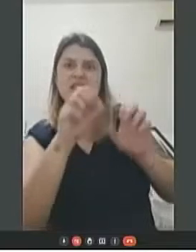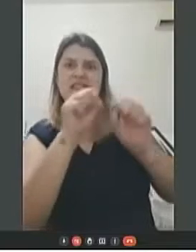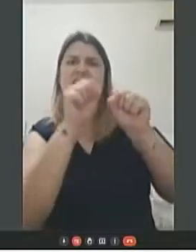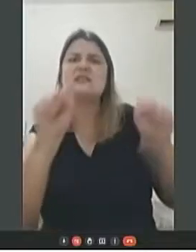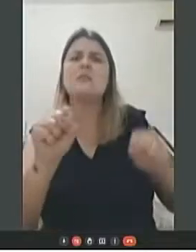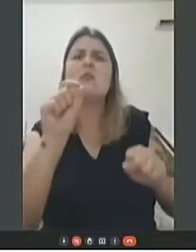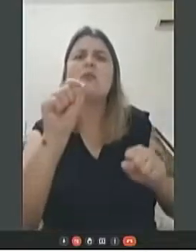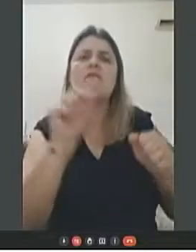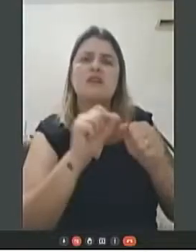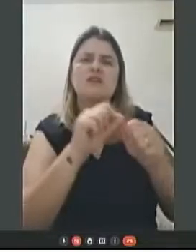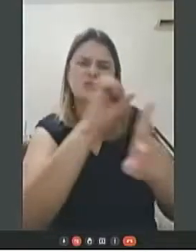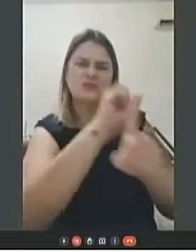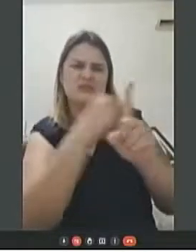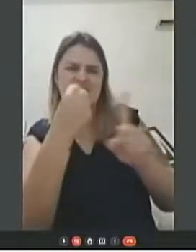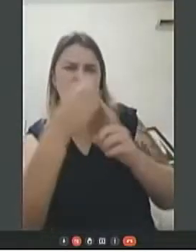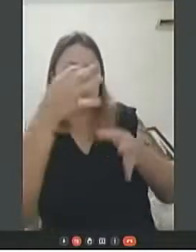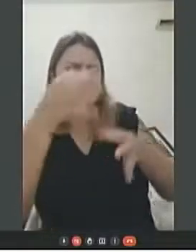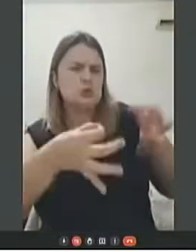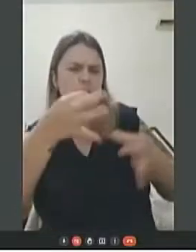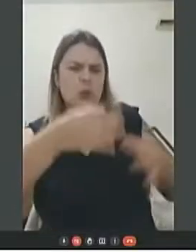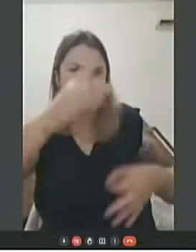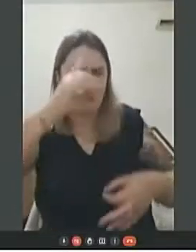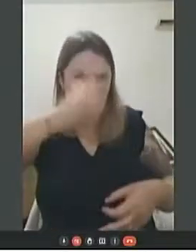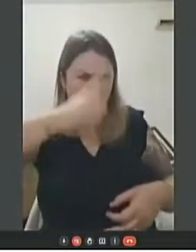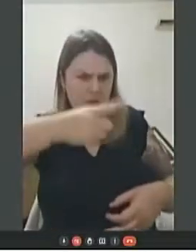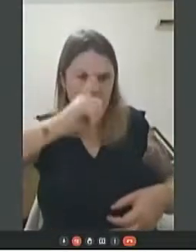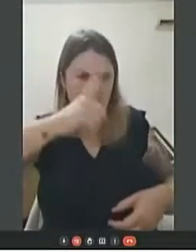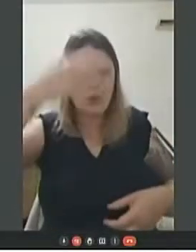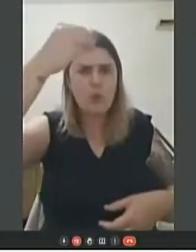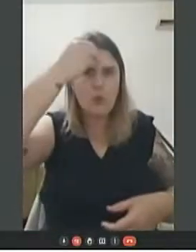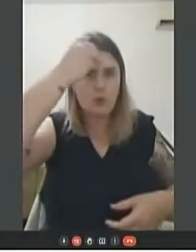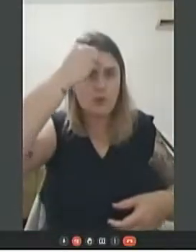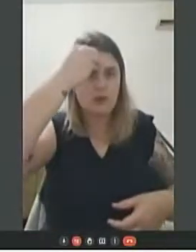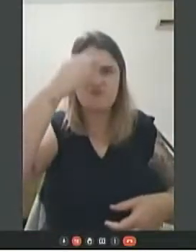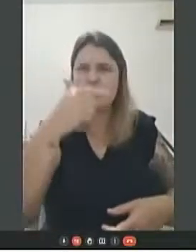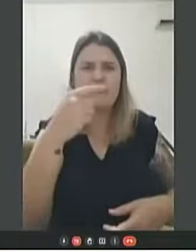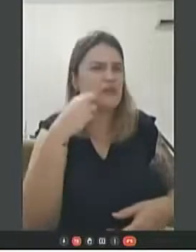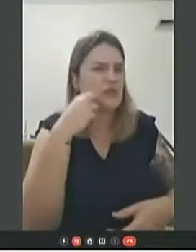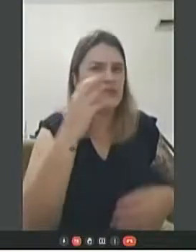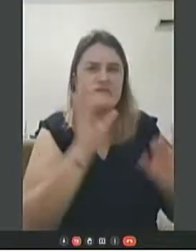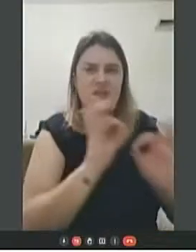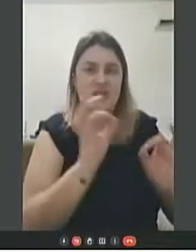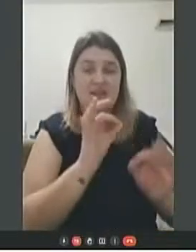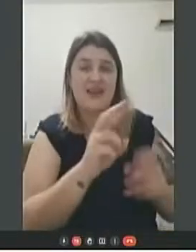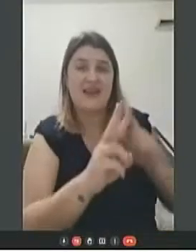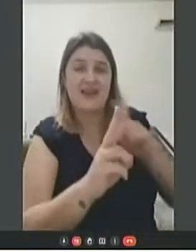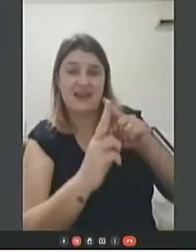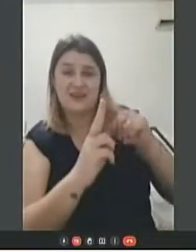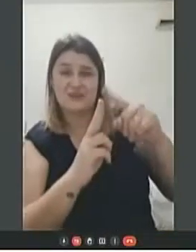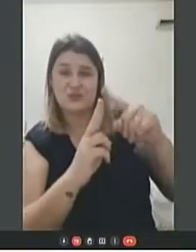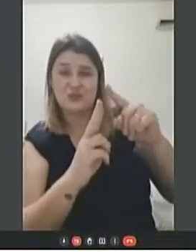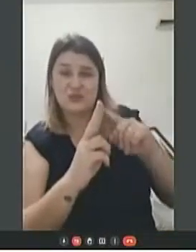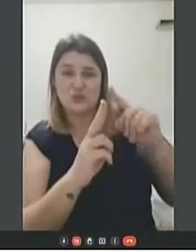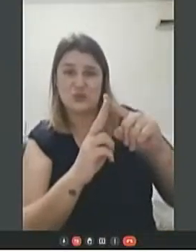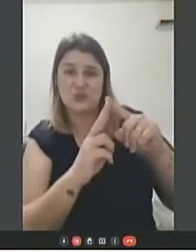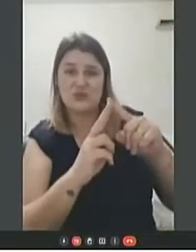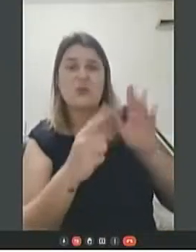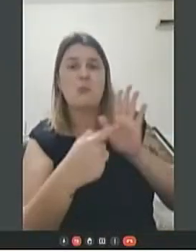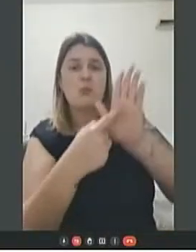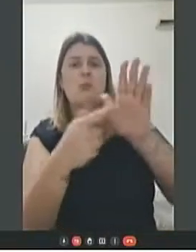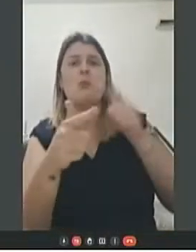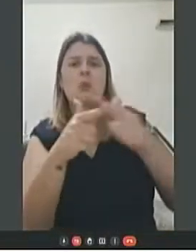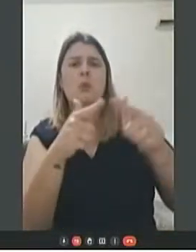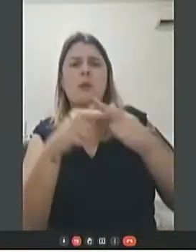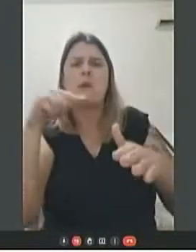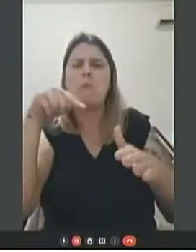Sem nenhuma consciência ou pudor. E, infelizmente, elas são apenas a face pública de um problema profundo e